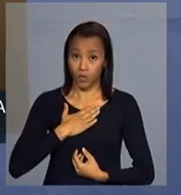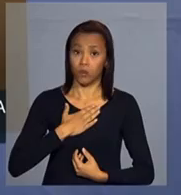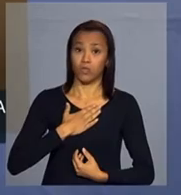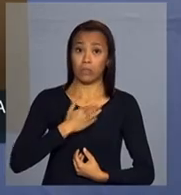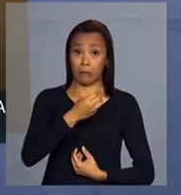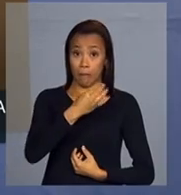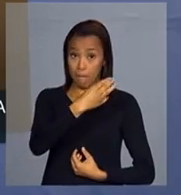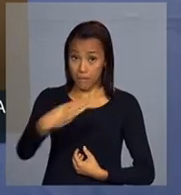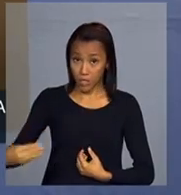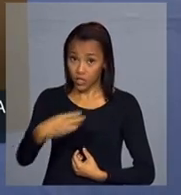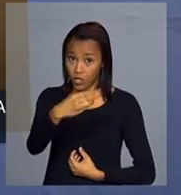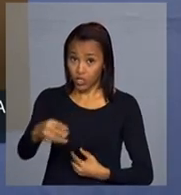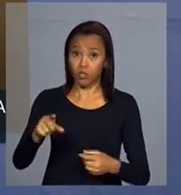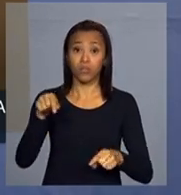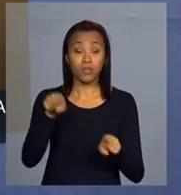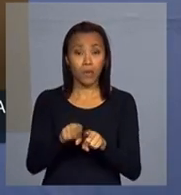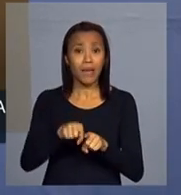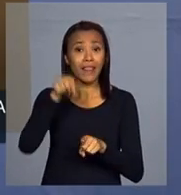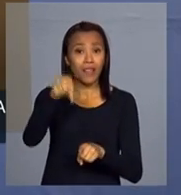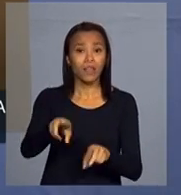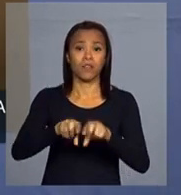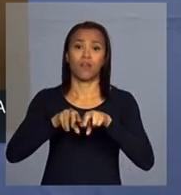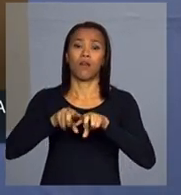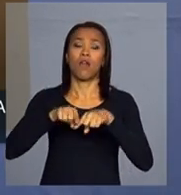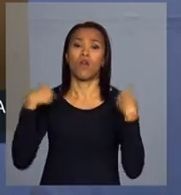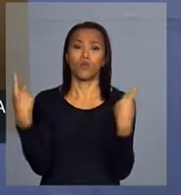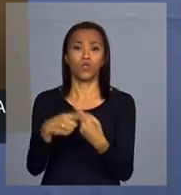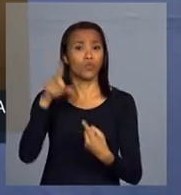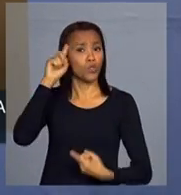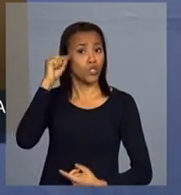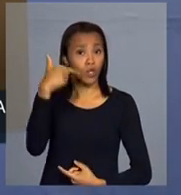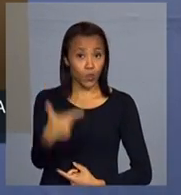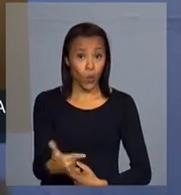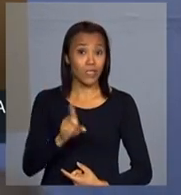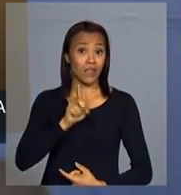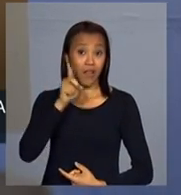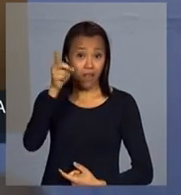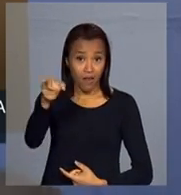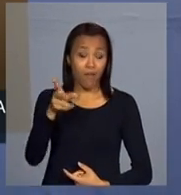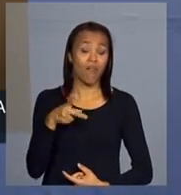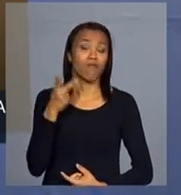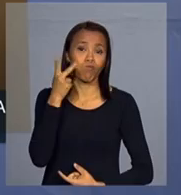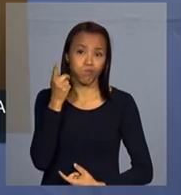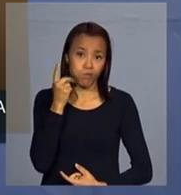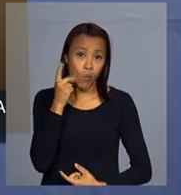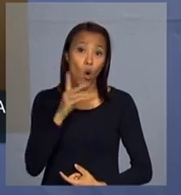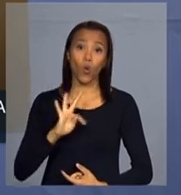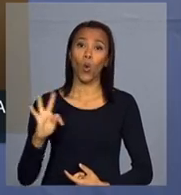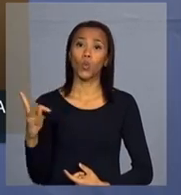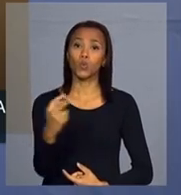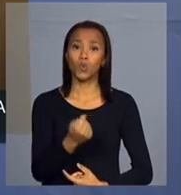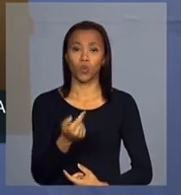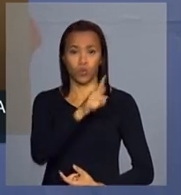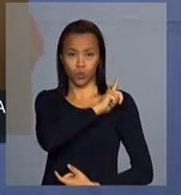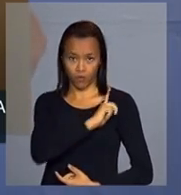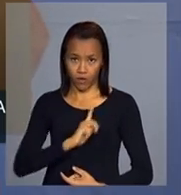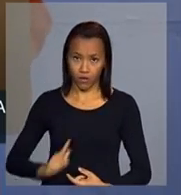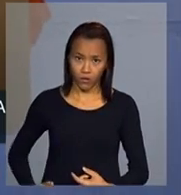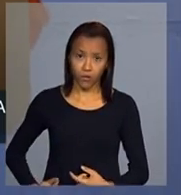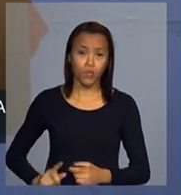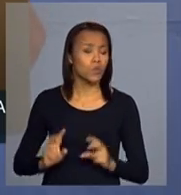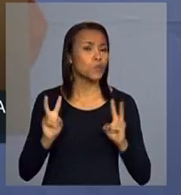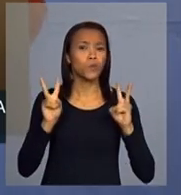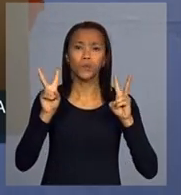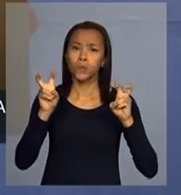também nessa reunião do dia 2, lá no Ceará, com todos os governadores, sobre